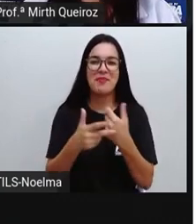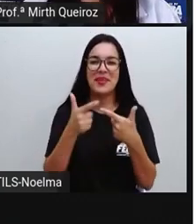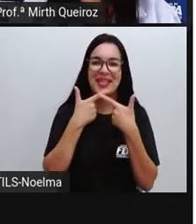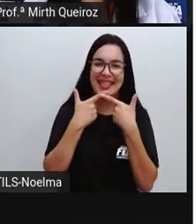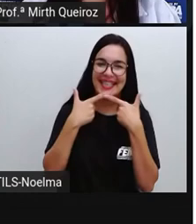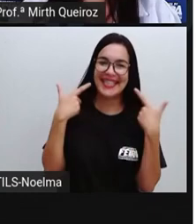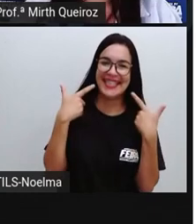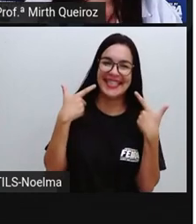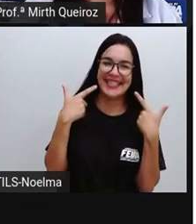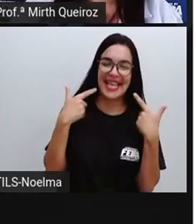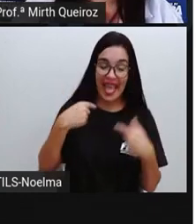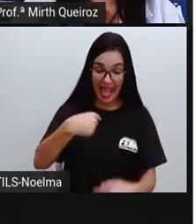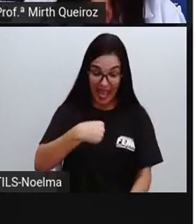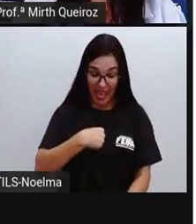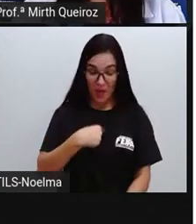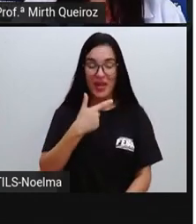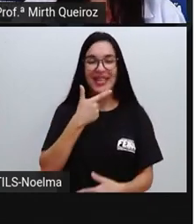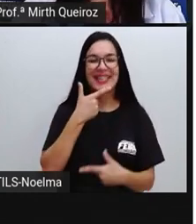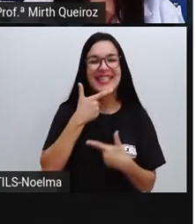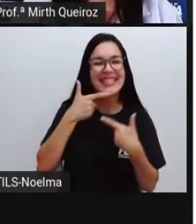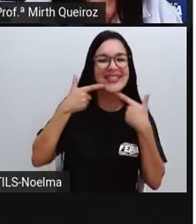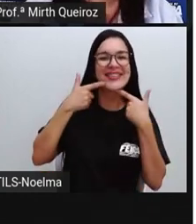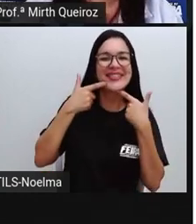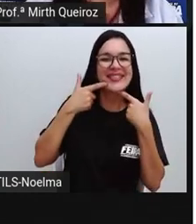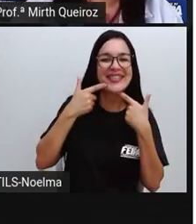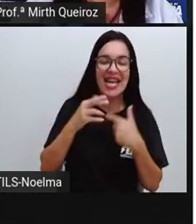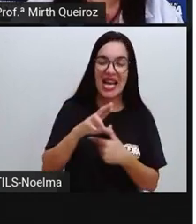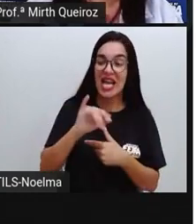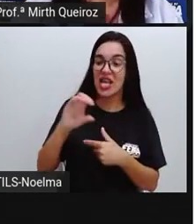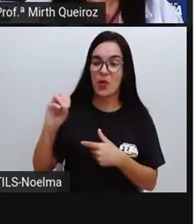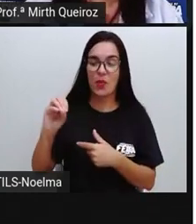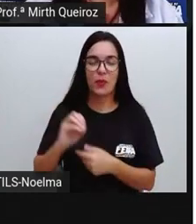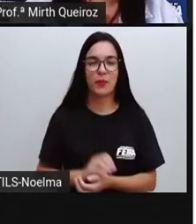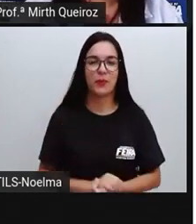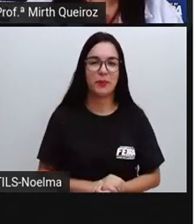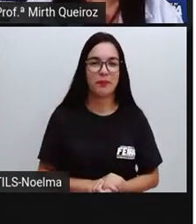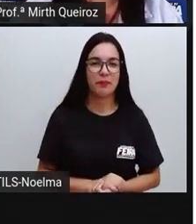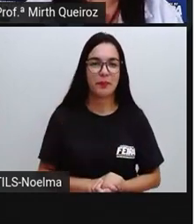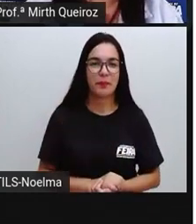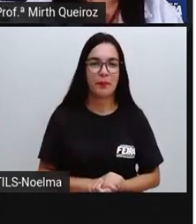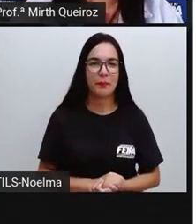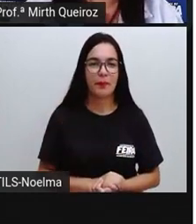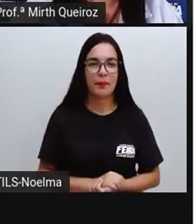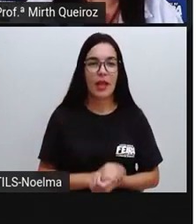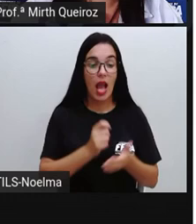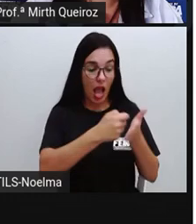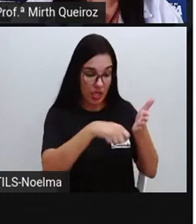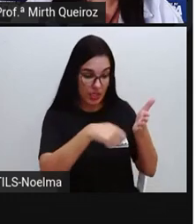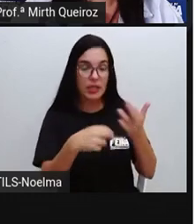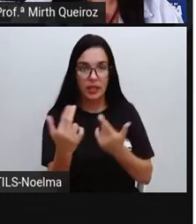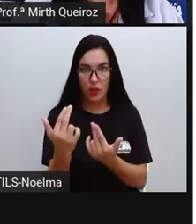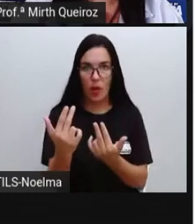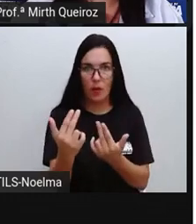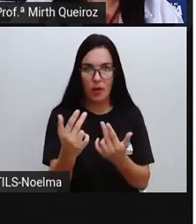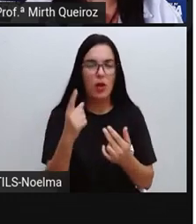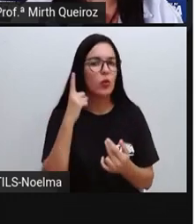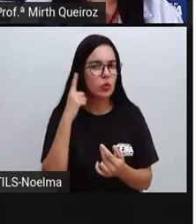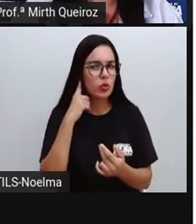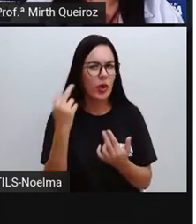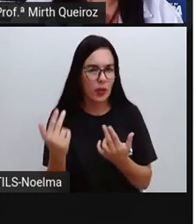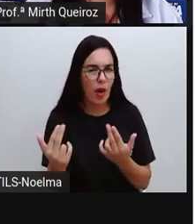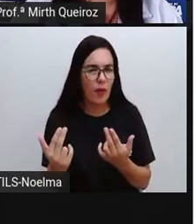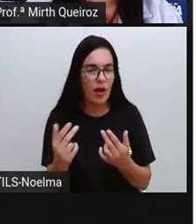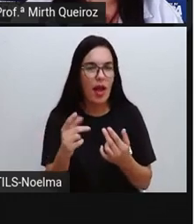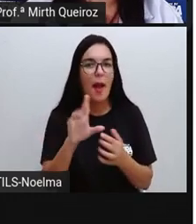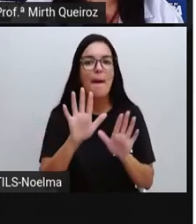verbo rio, né? Eu rio, certo? A escrita é igual, é igual. O som é igual,